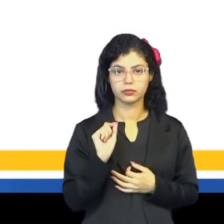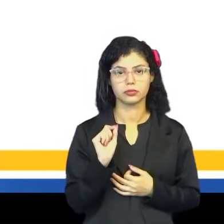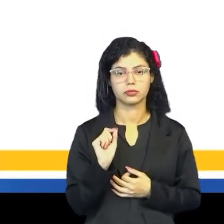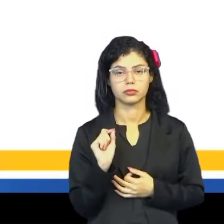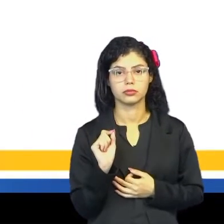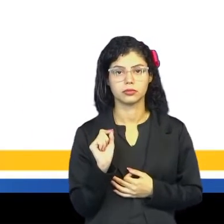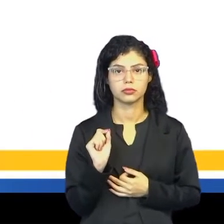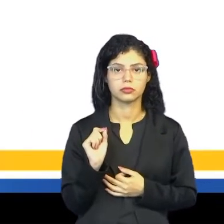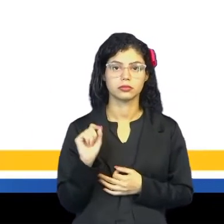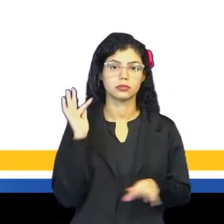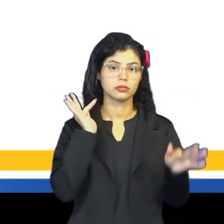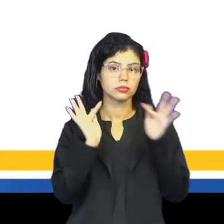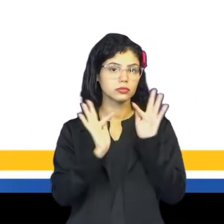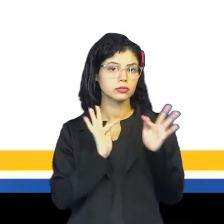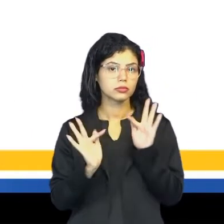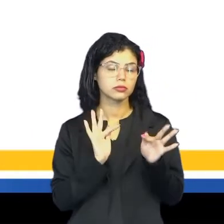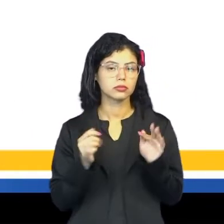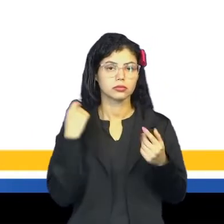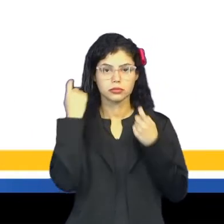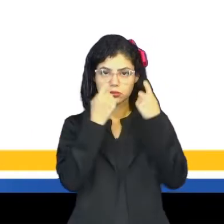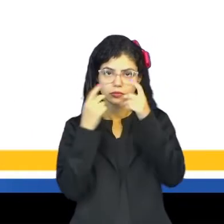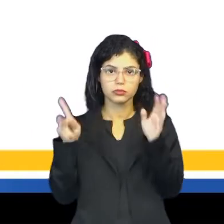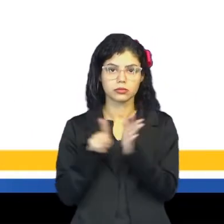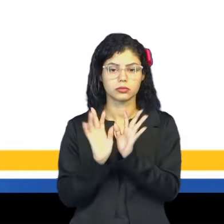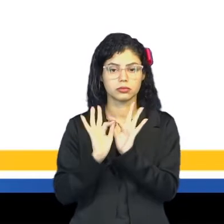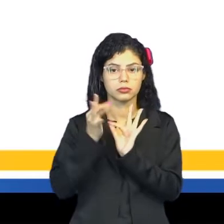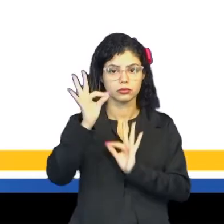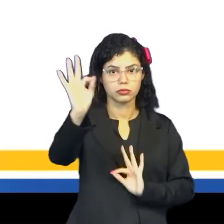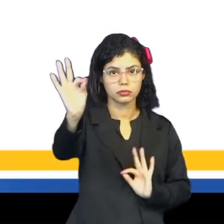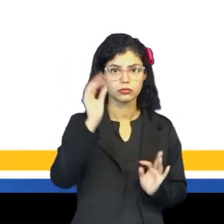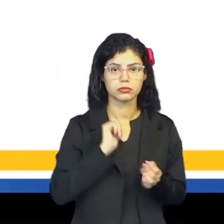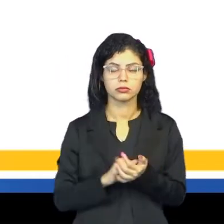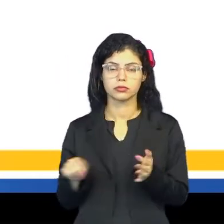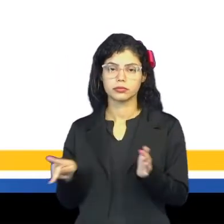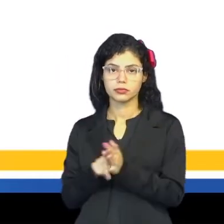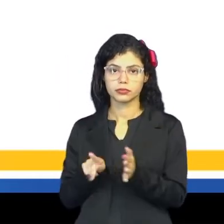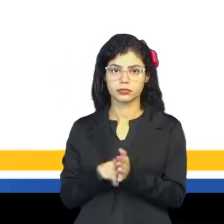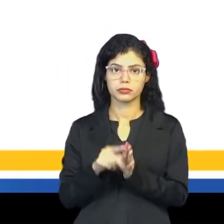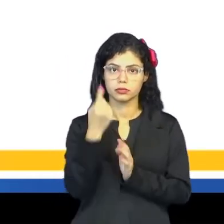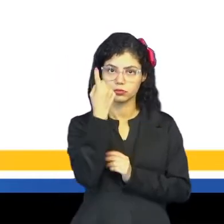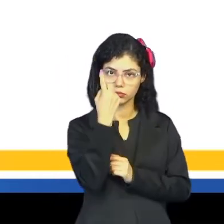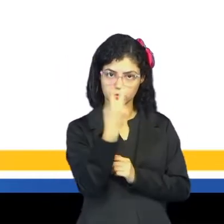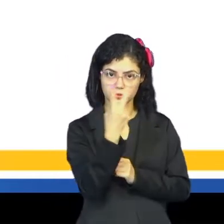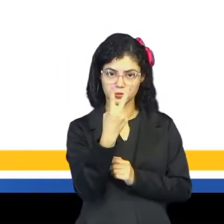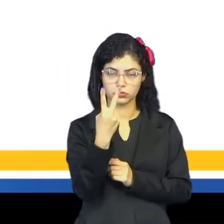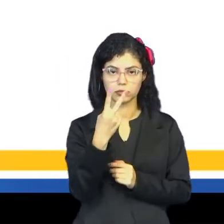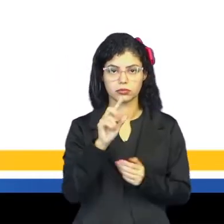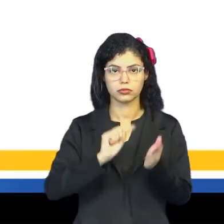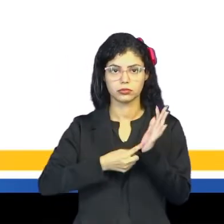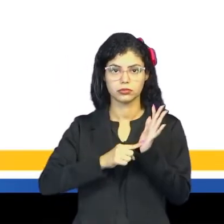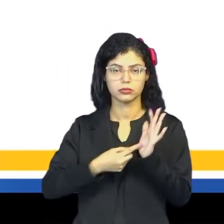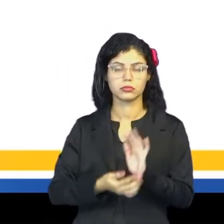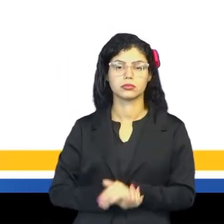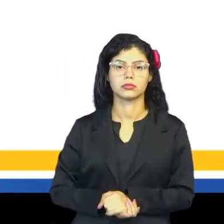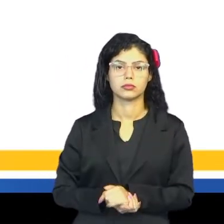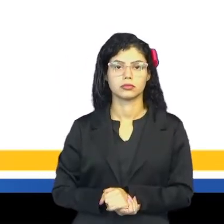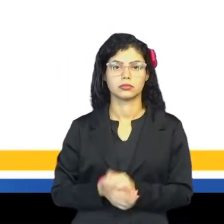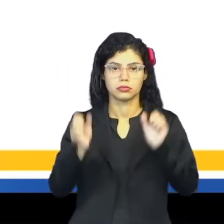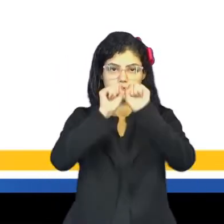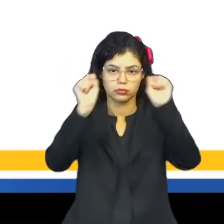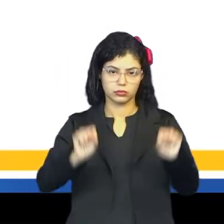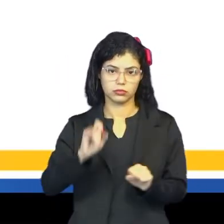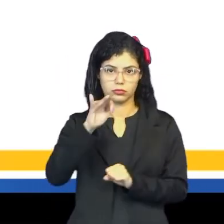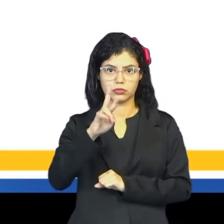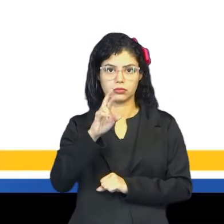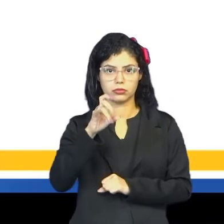física que expressa a distância percorrida entre dois pontos. O Sistema